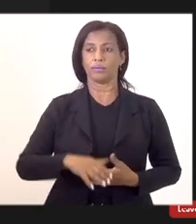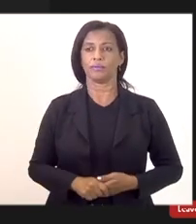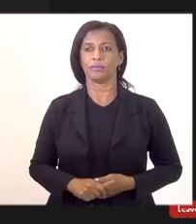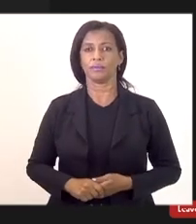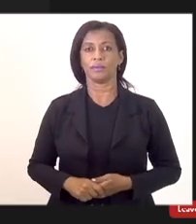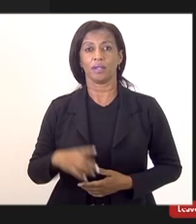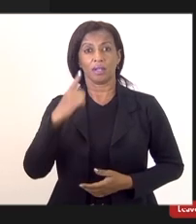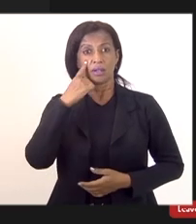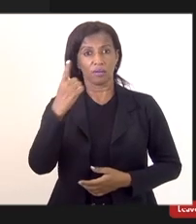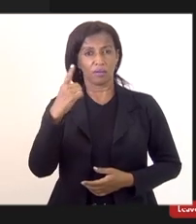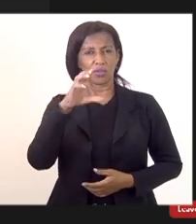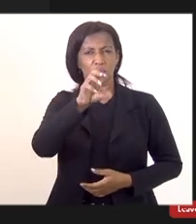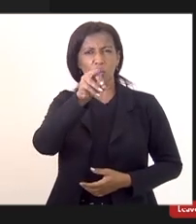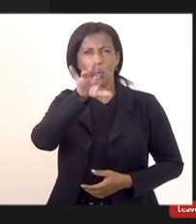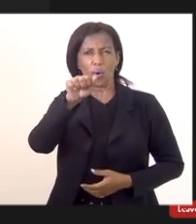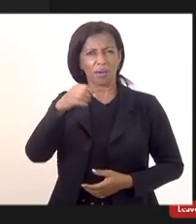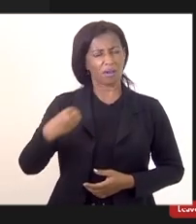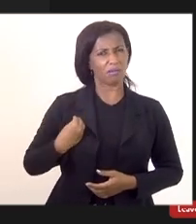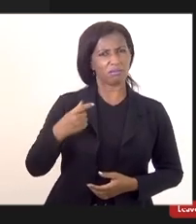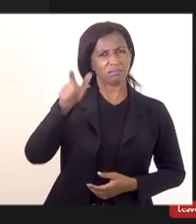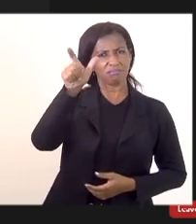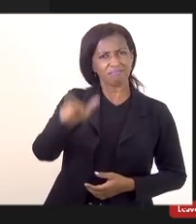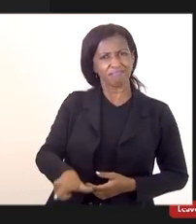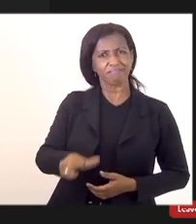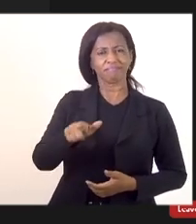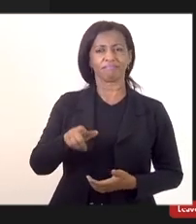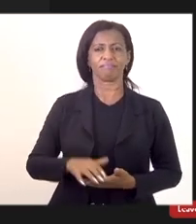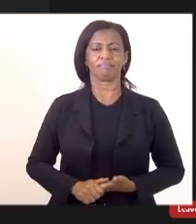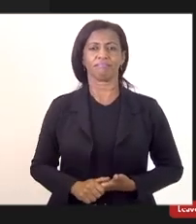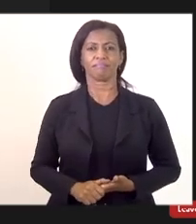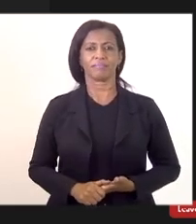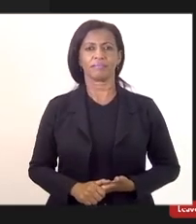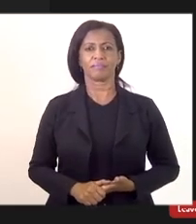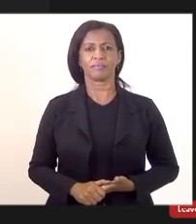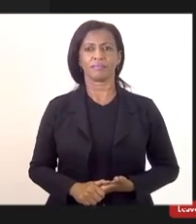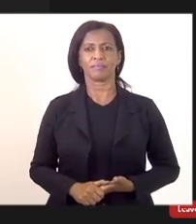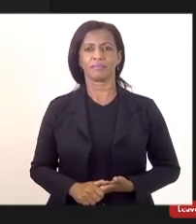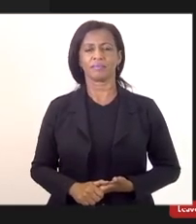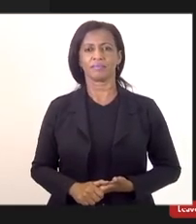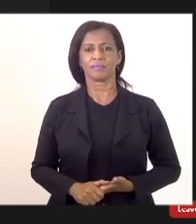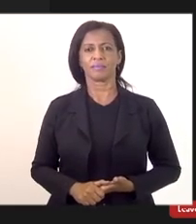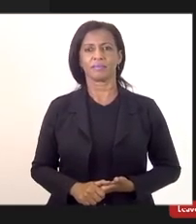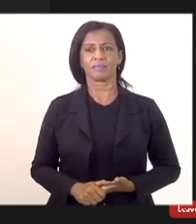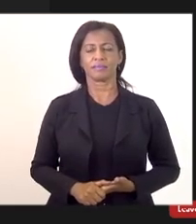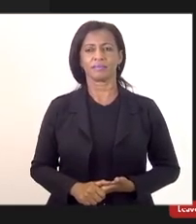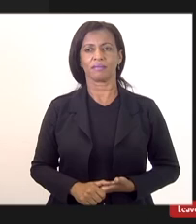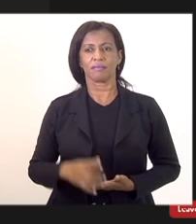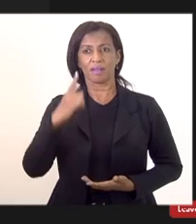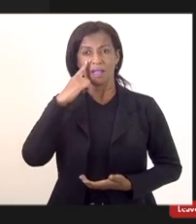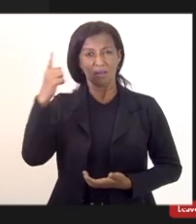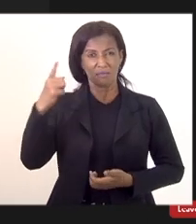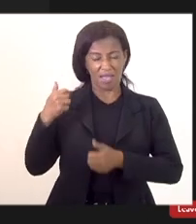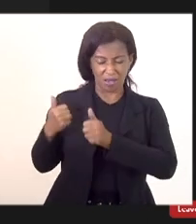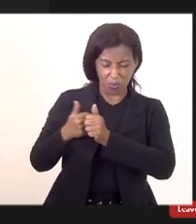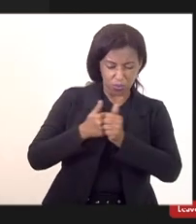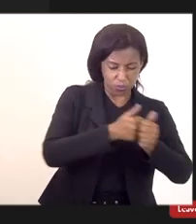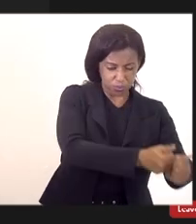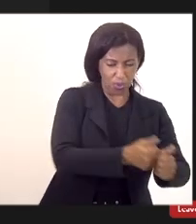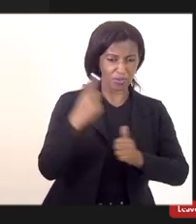E eu vejo que o coronel aqui, dizer bem claro, não estou aqui puxando o saco, nada disso, mas a gente tem que reconhecer, vem enfrentando